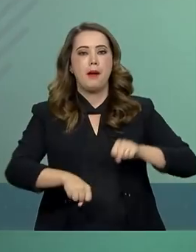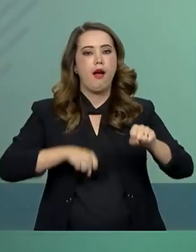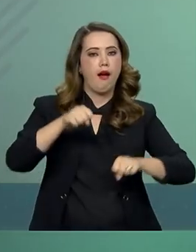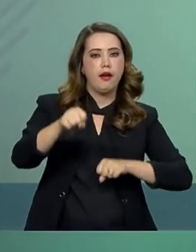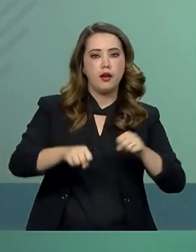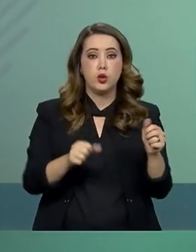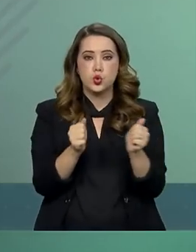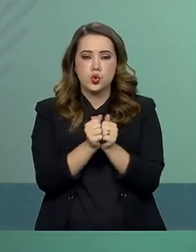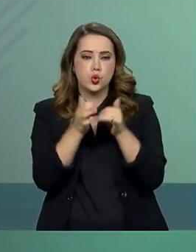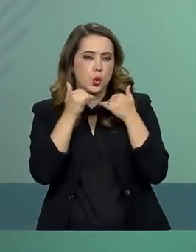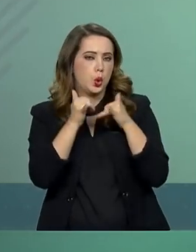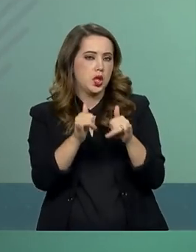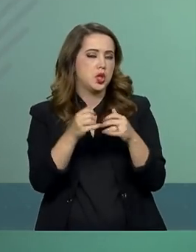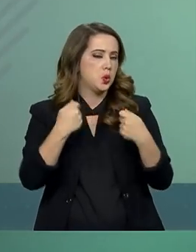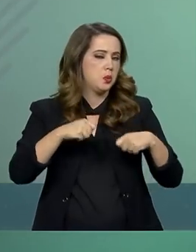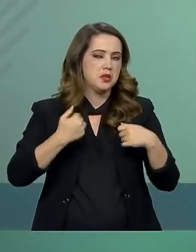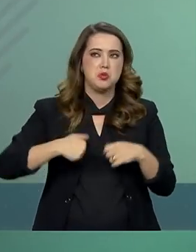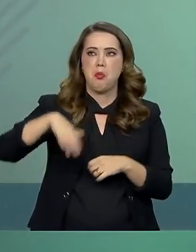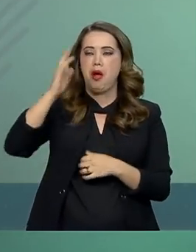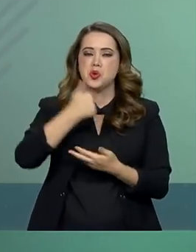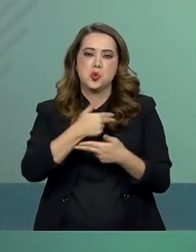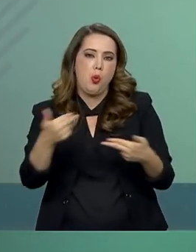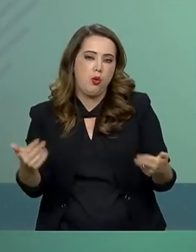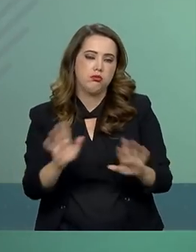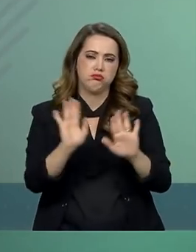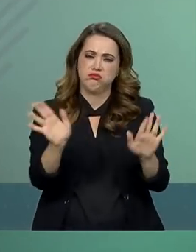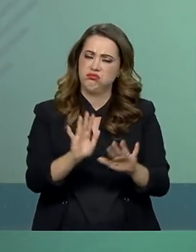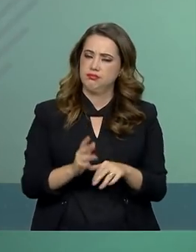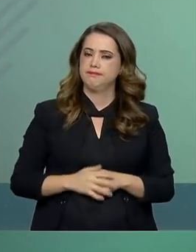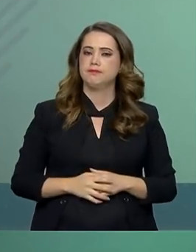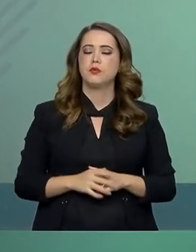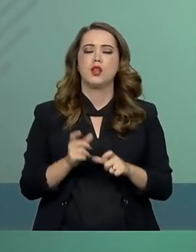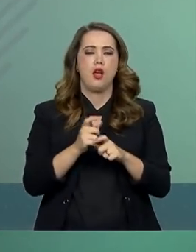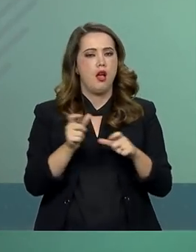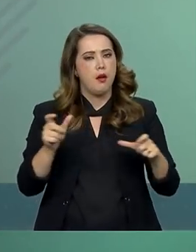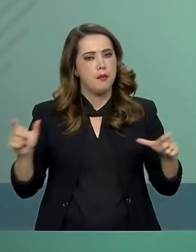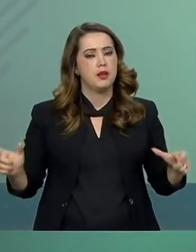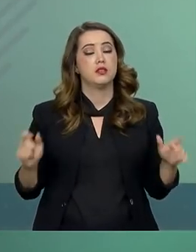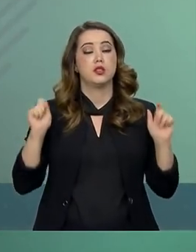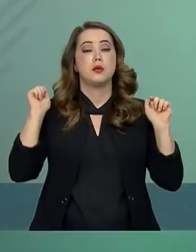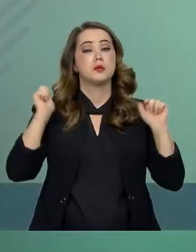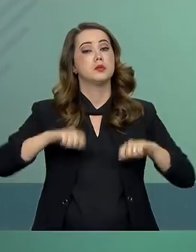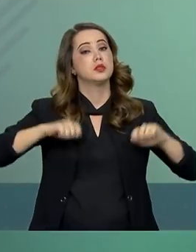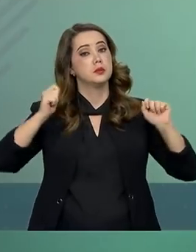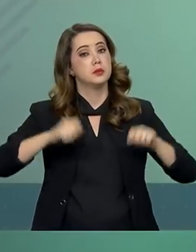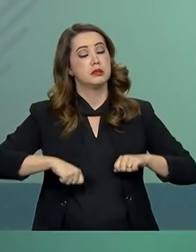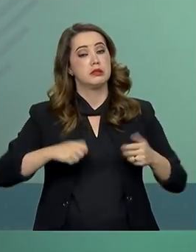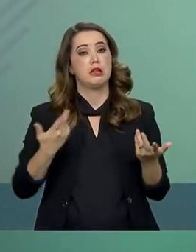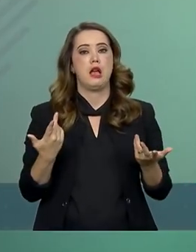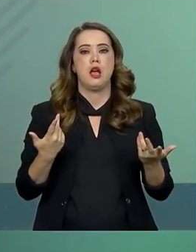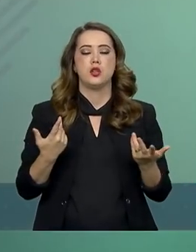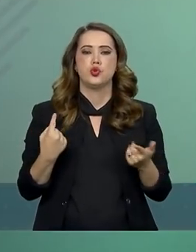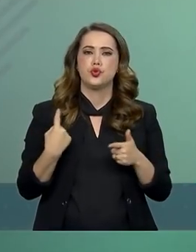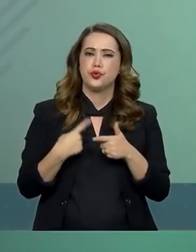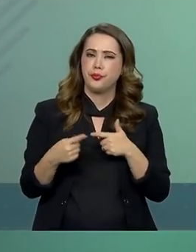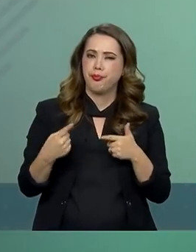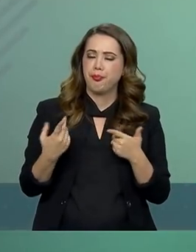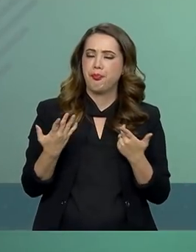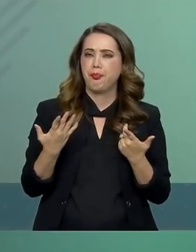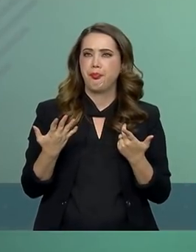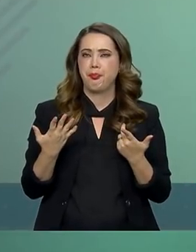sem maiores exigências. Ampliação das hipóteses de sanção com